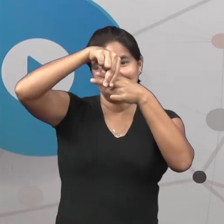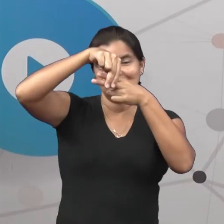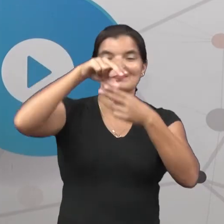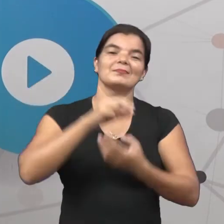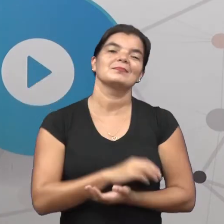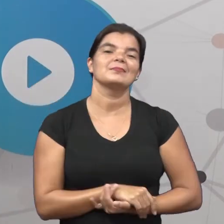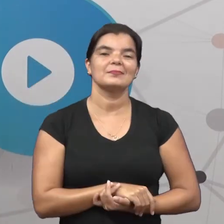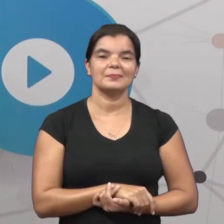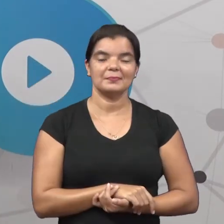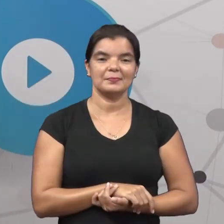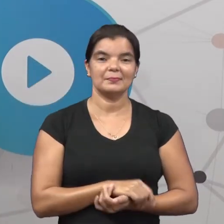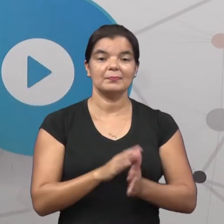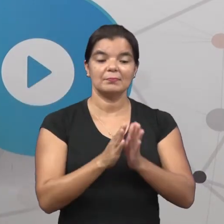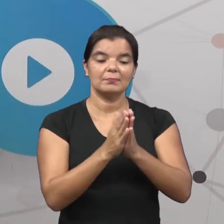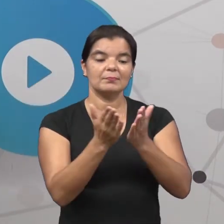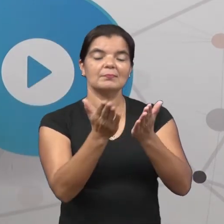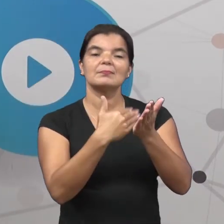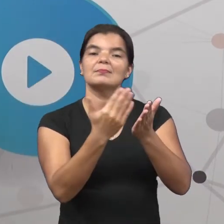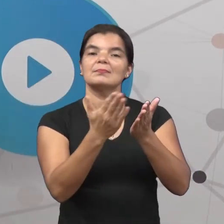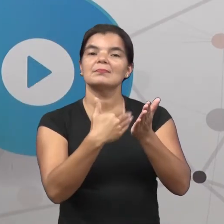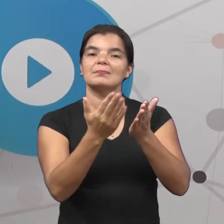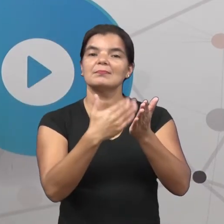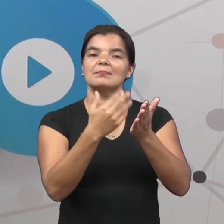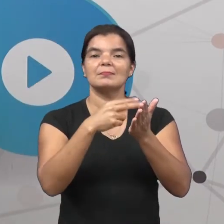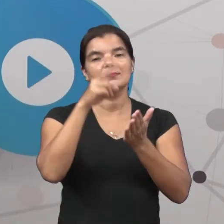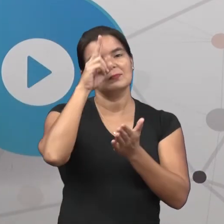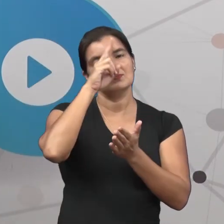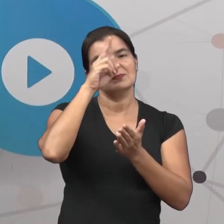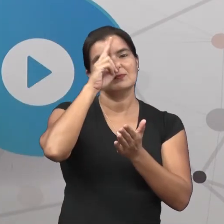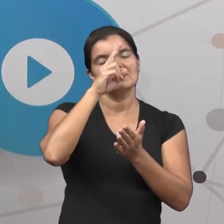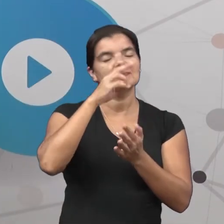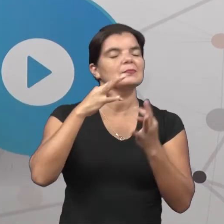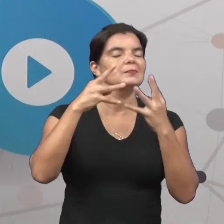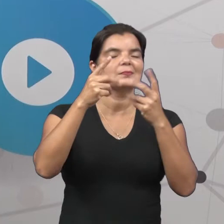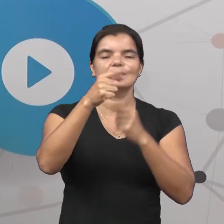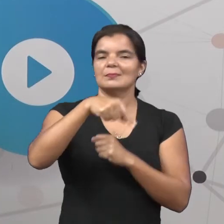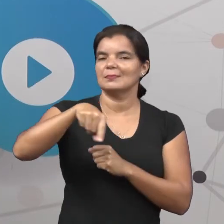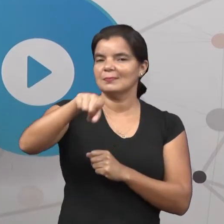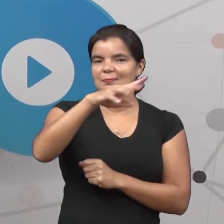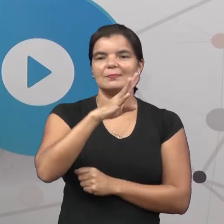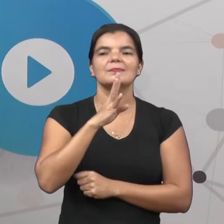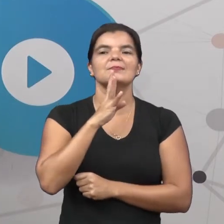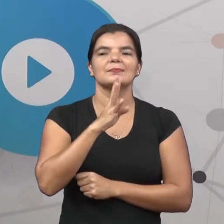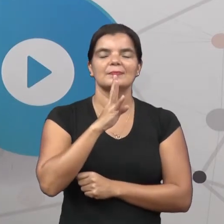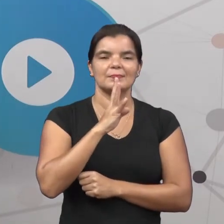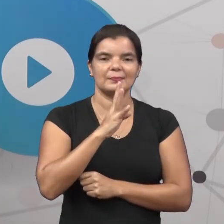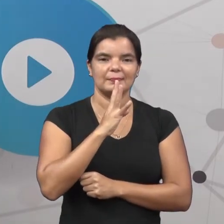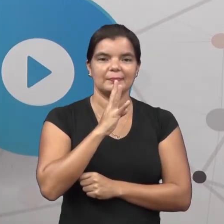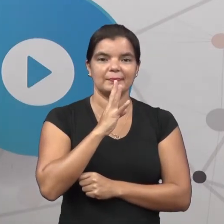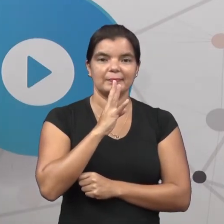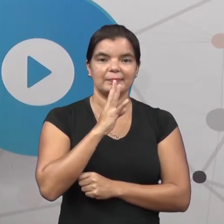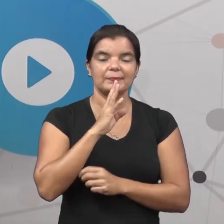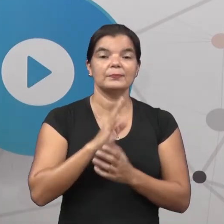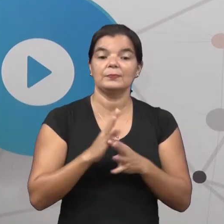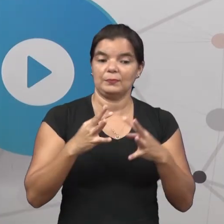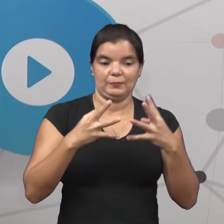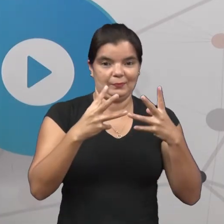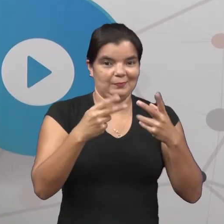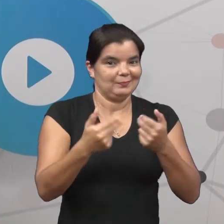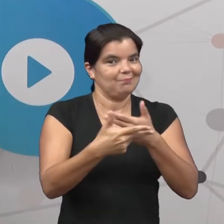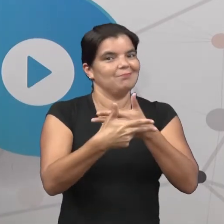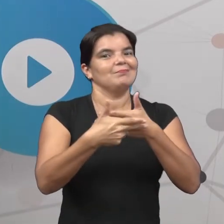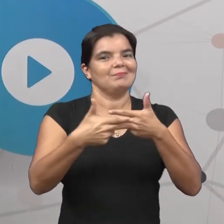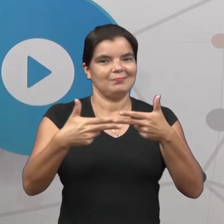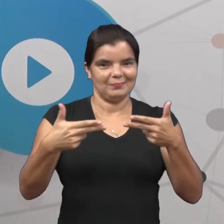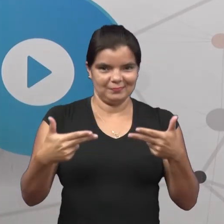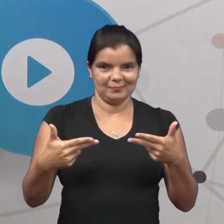E um livrinho com historinhas que todos vocês conhecem. Além de todos esses